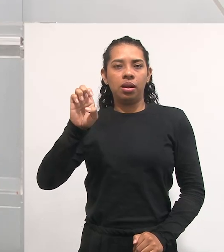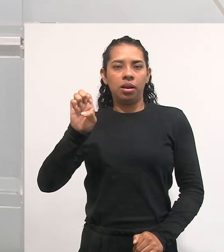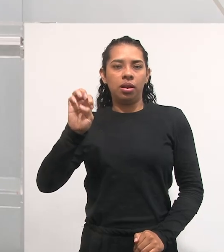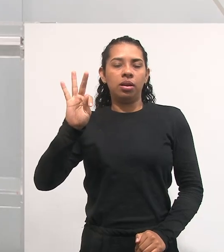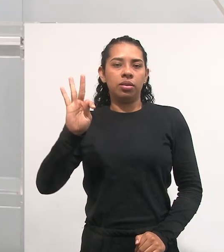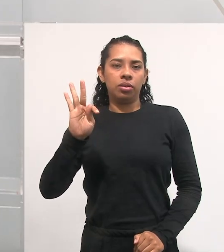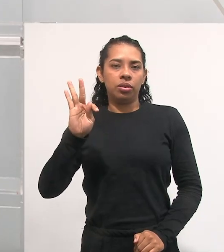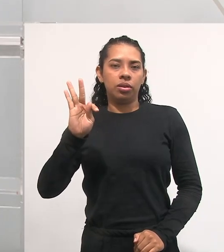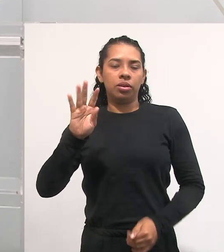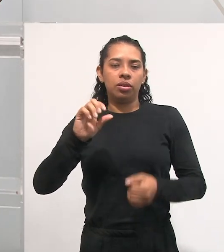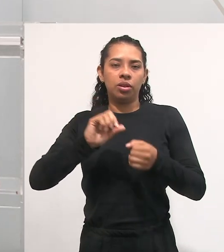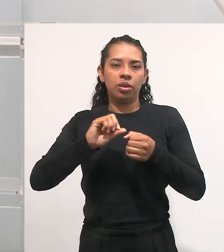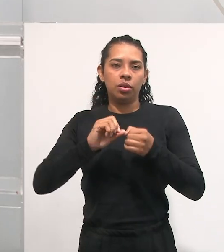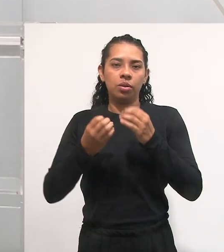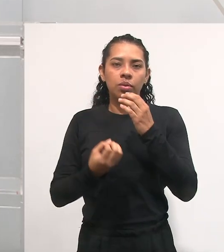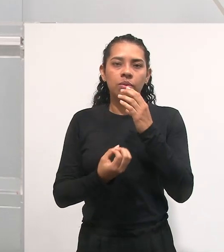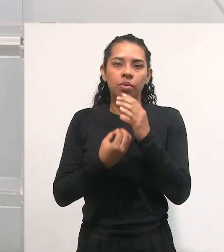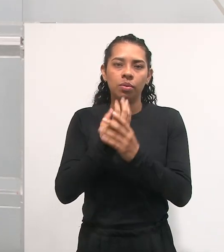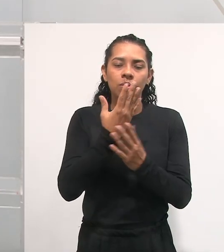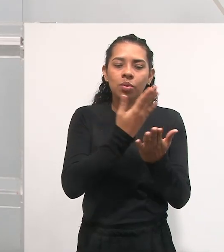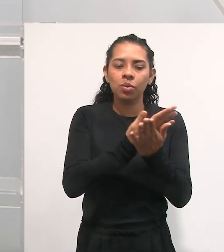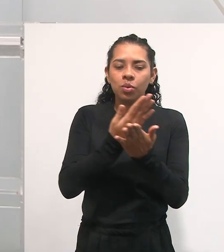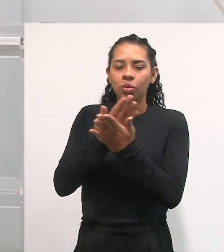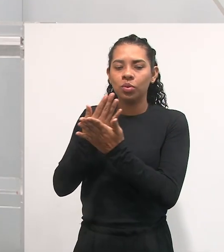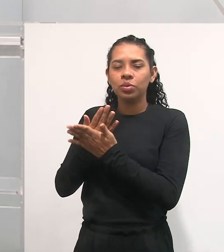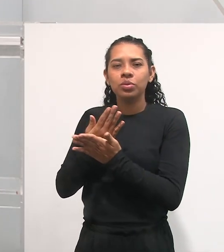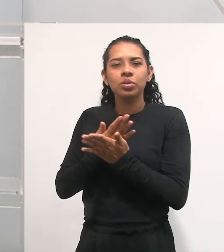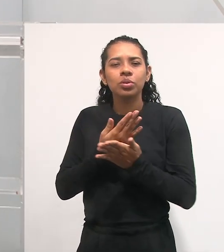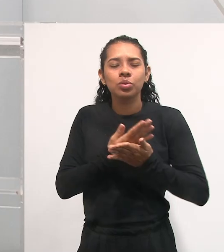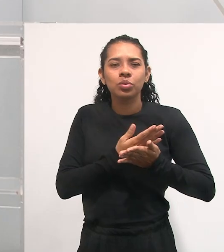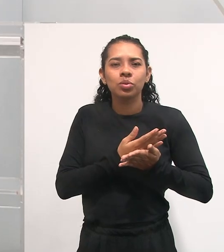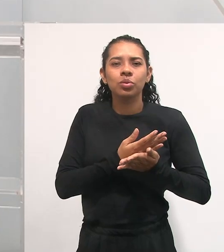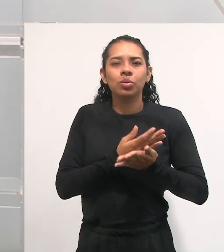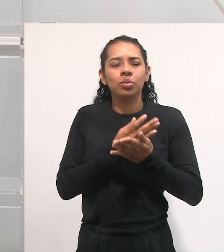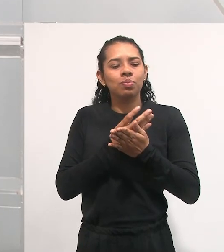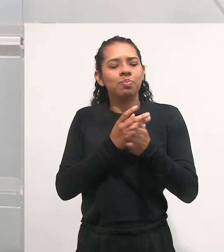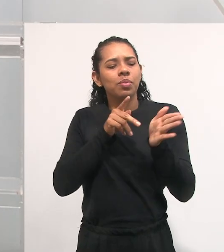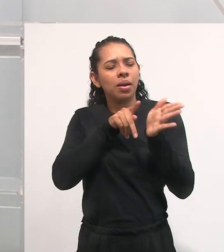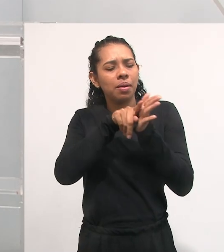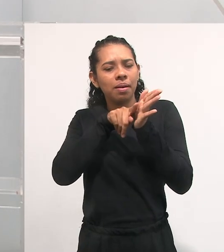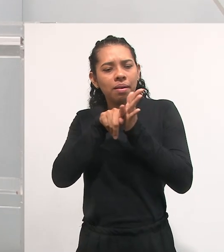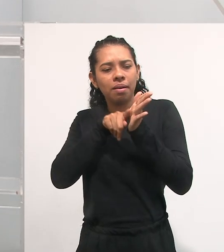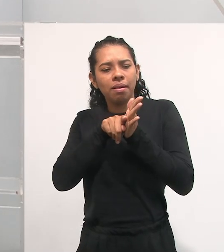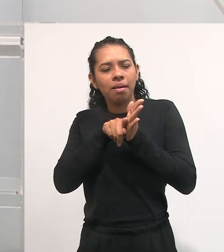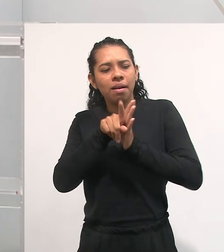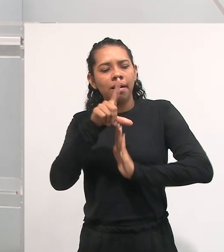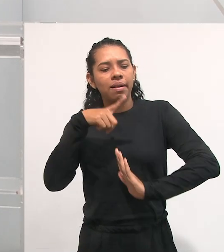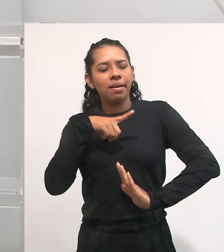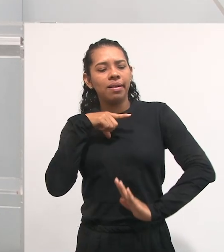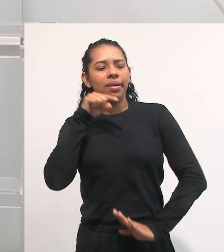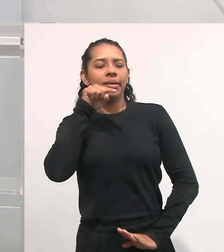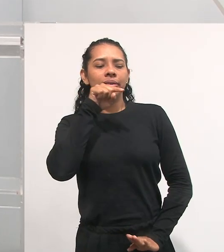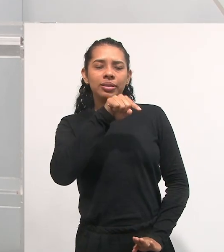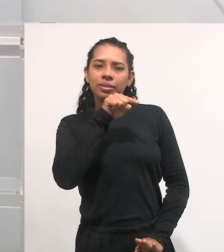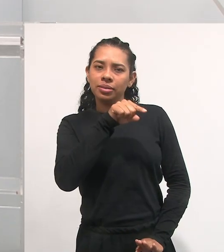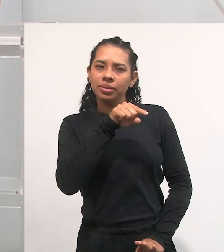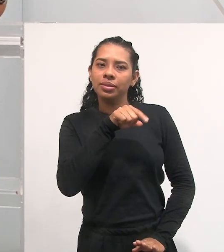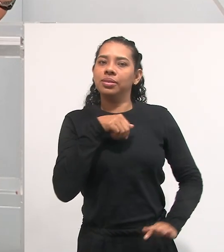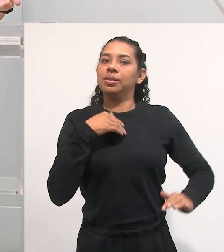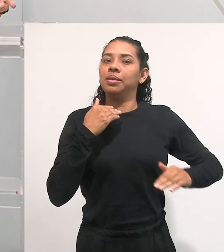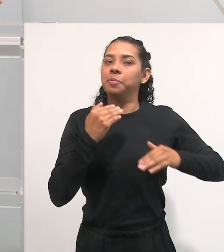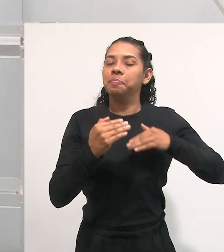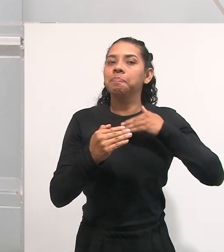psicogênese, da genética, sobre o processo de aprendizagem, ele verificou que isso era um processo, tinham